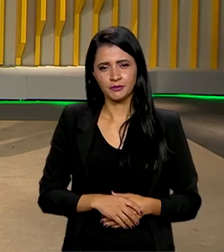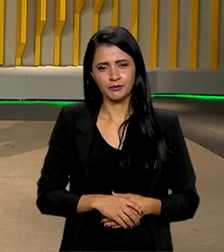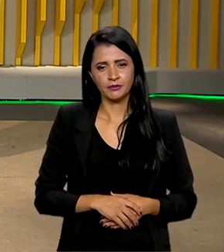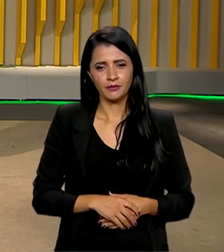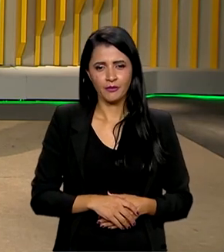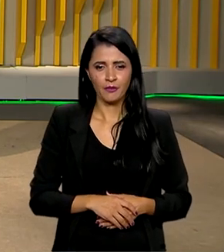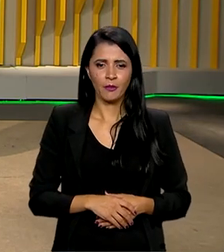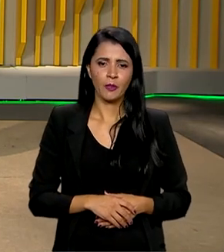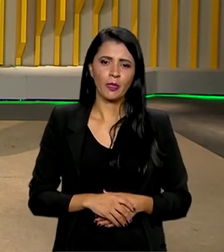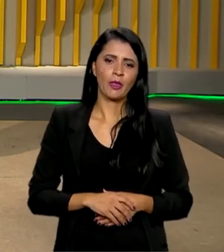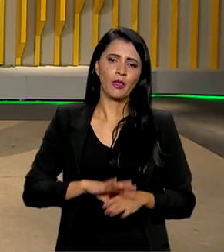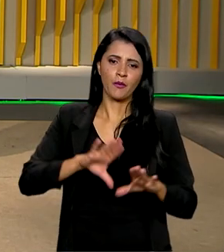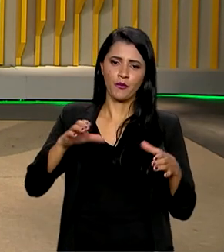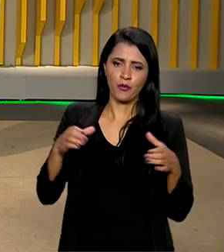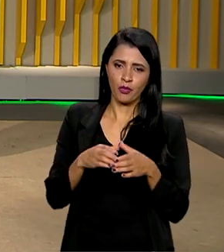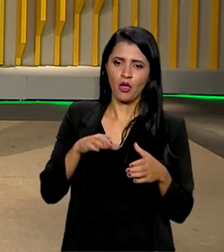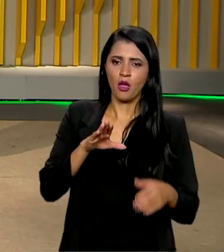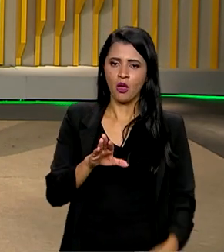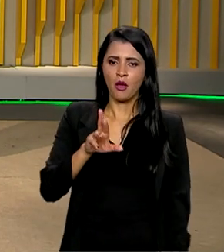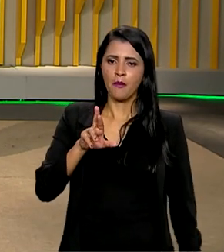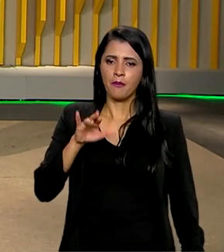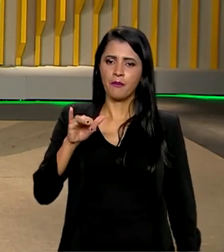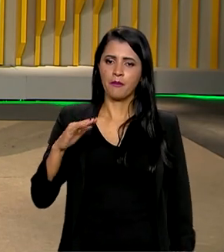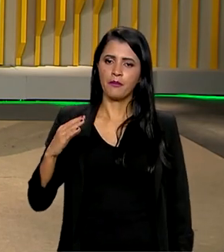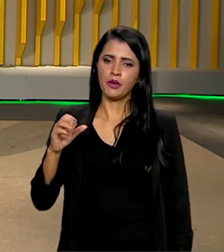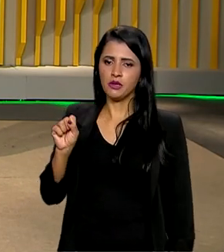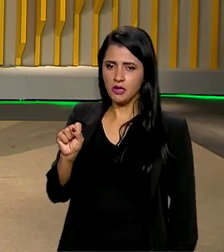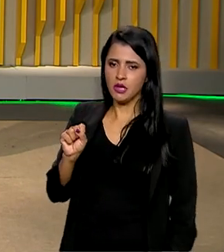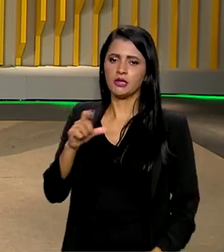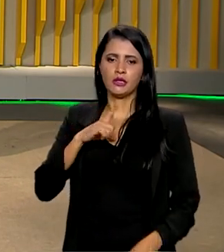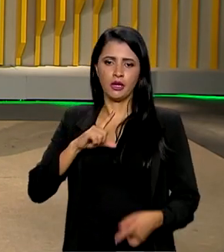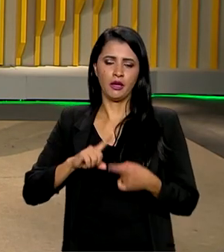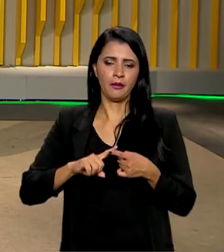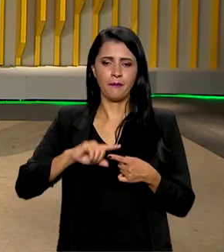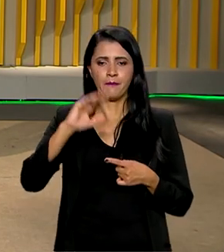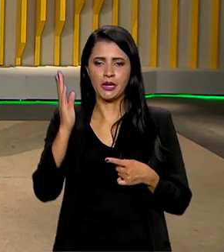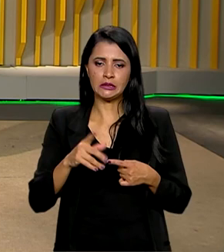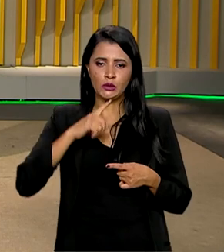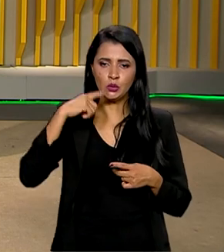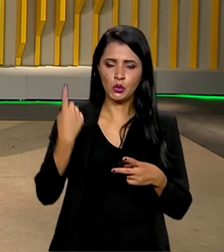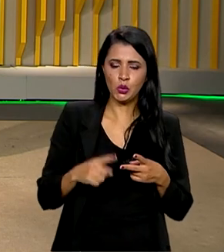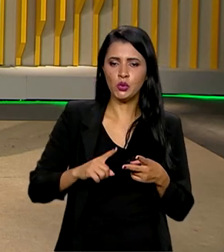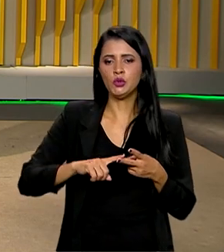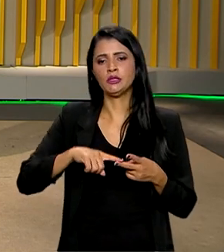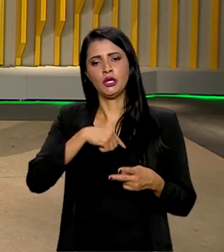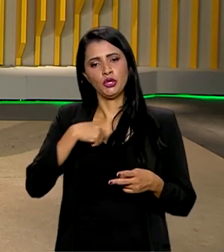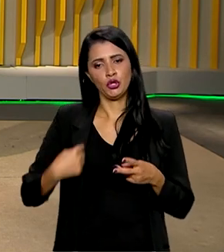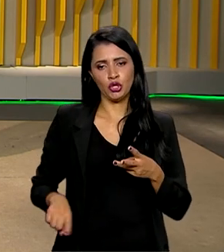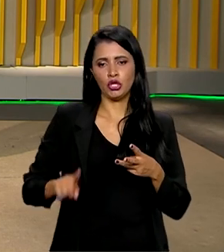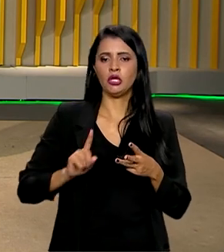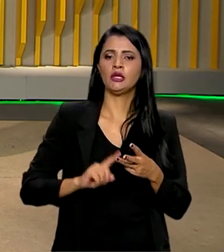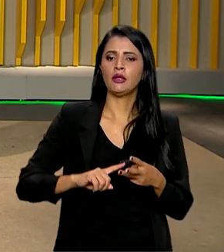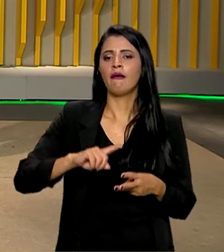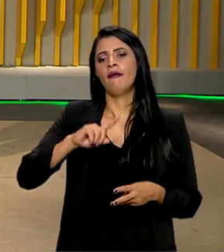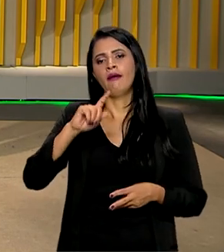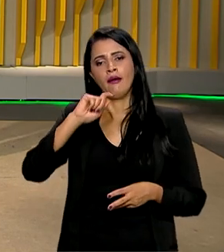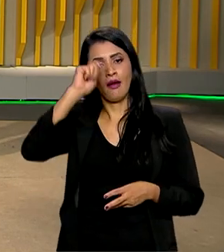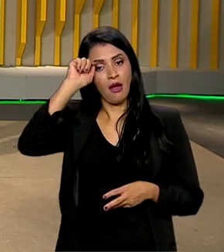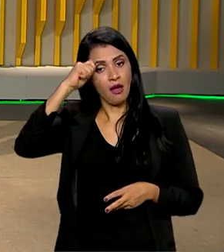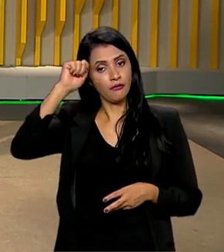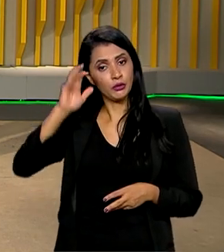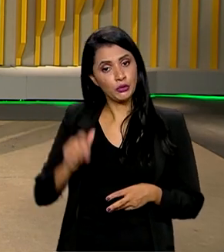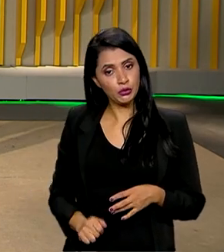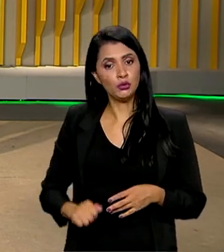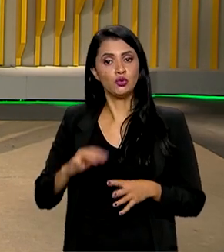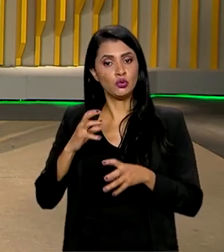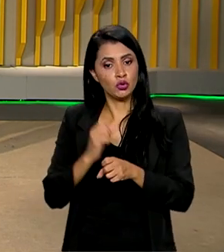O bloco chamado de BRICS, que reúne Brasil, Rússia, Índia, China e África do Sul, concentra 40% da população